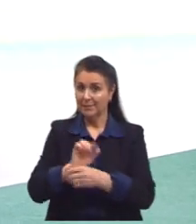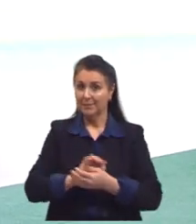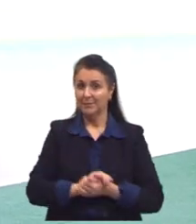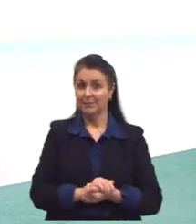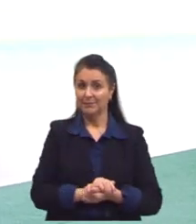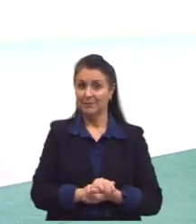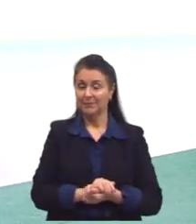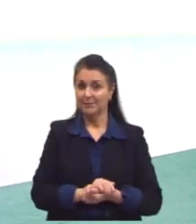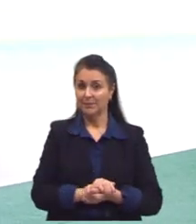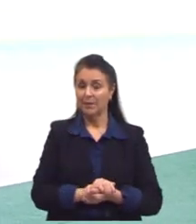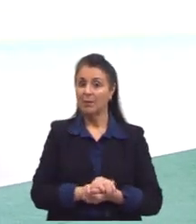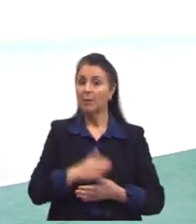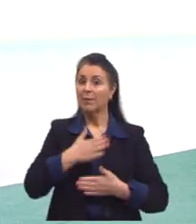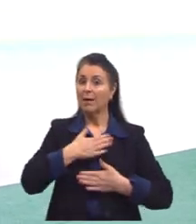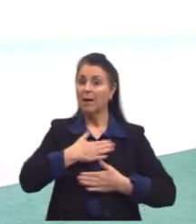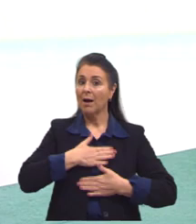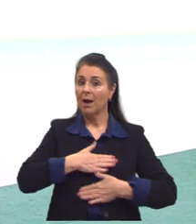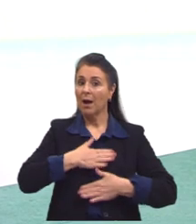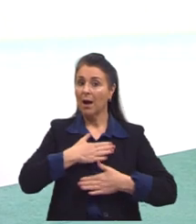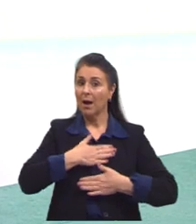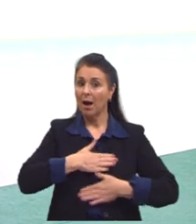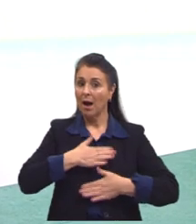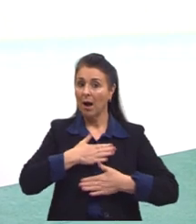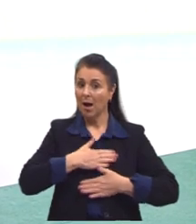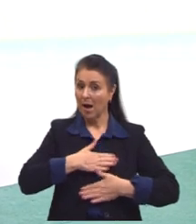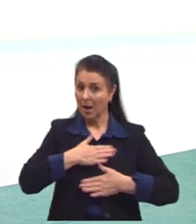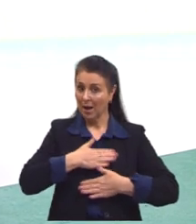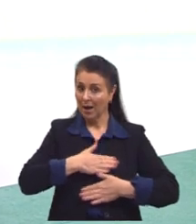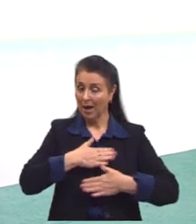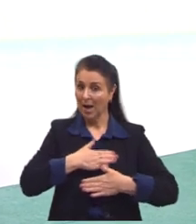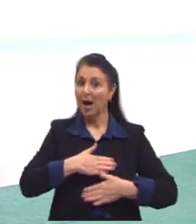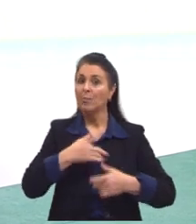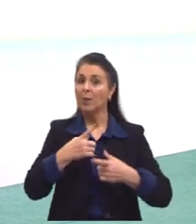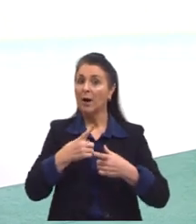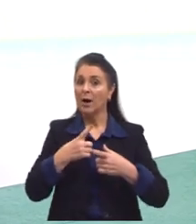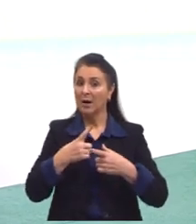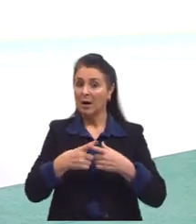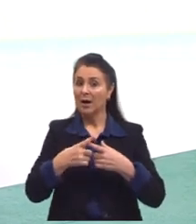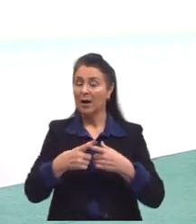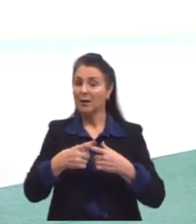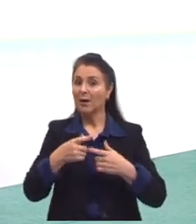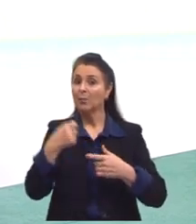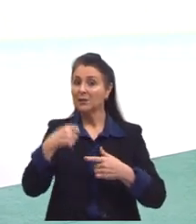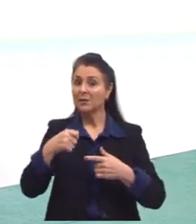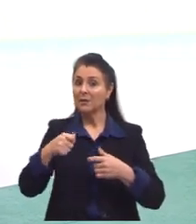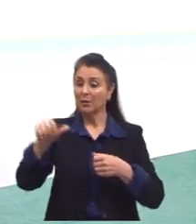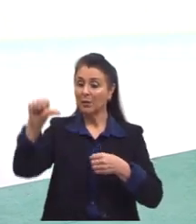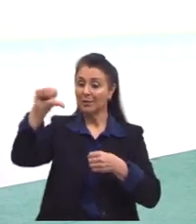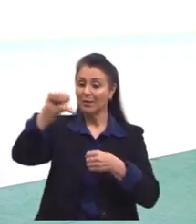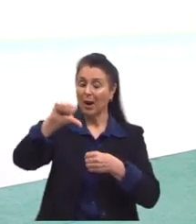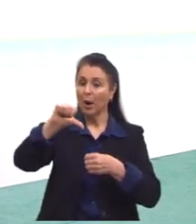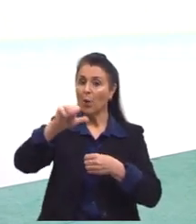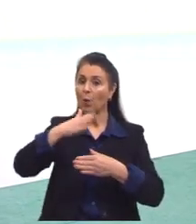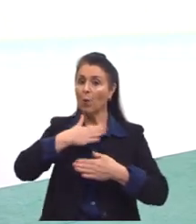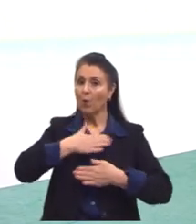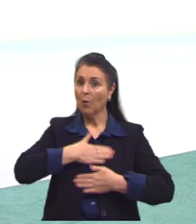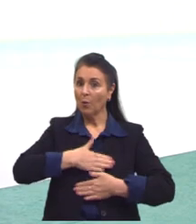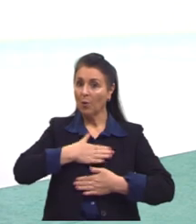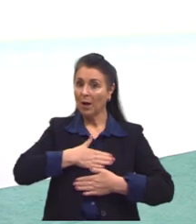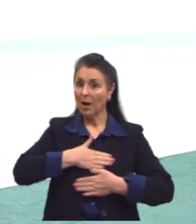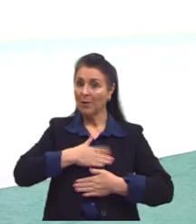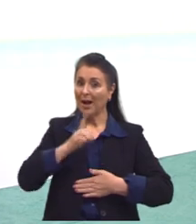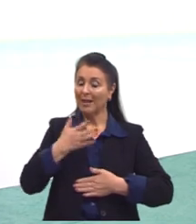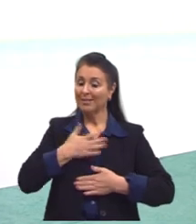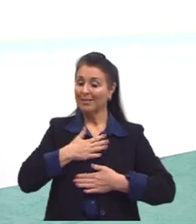Eu vou colocar devagar, para tentar não quebrar a tensão superficial. Acabe acontecendo uma mistura que a gente não quer que